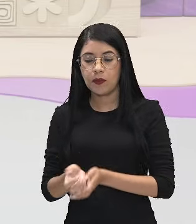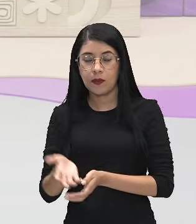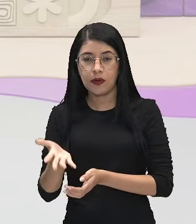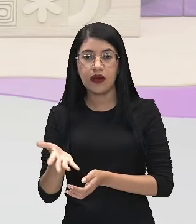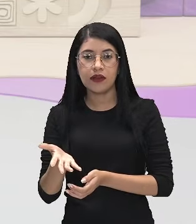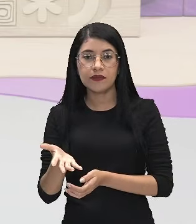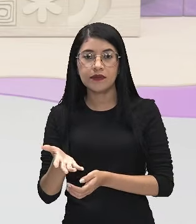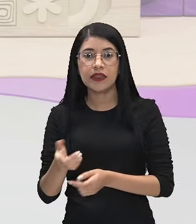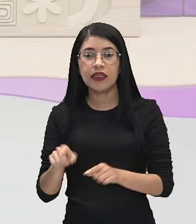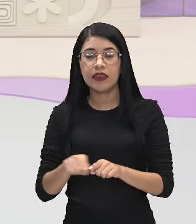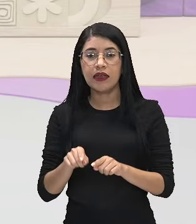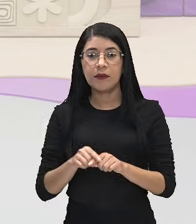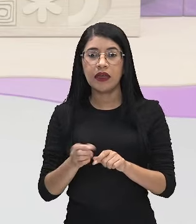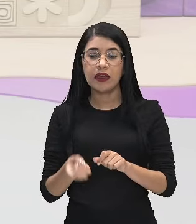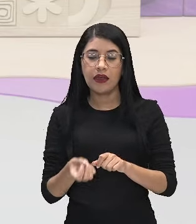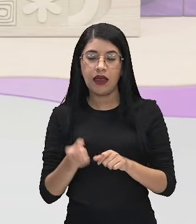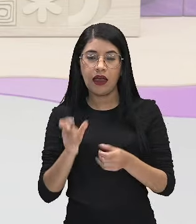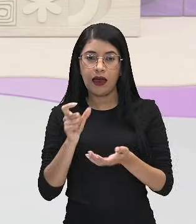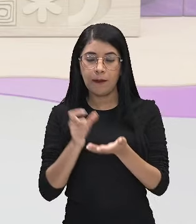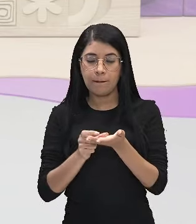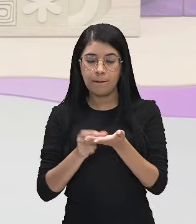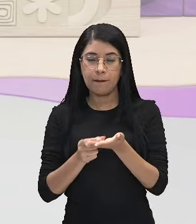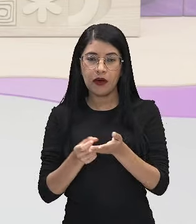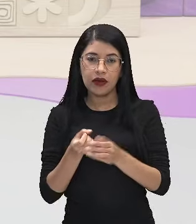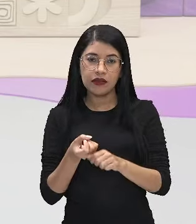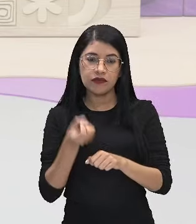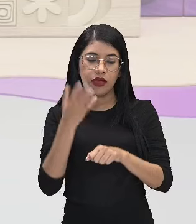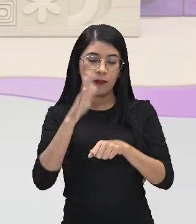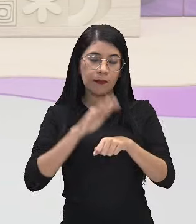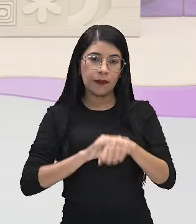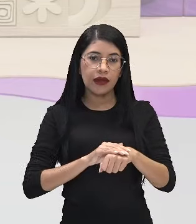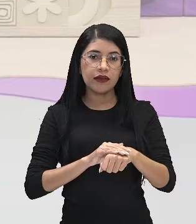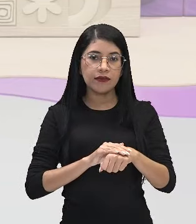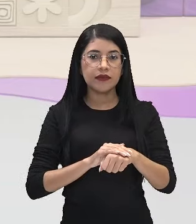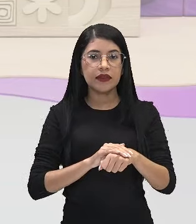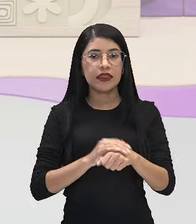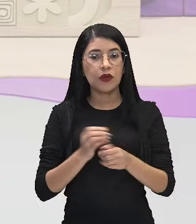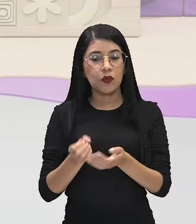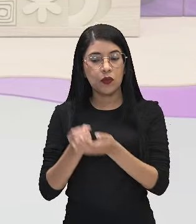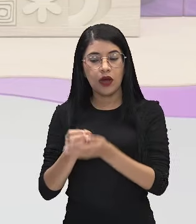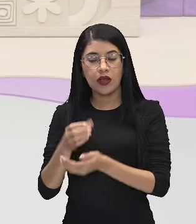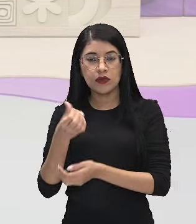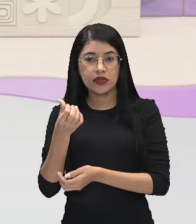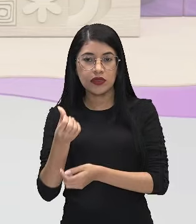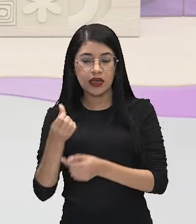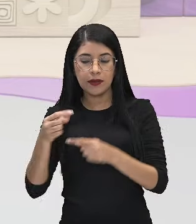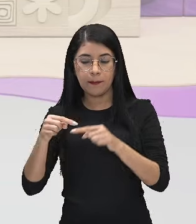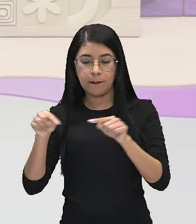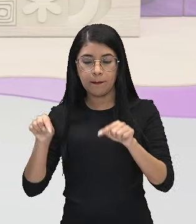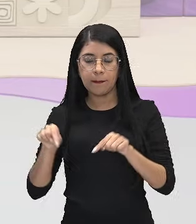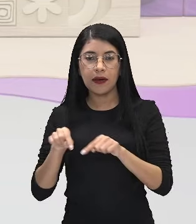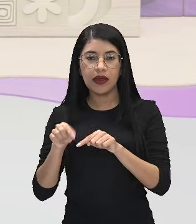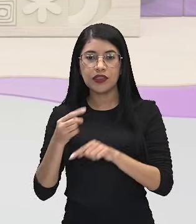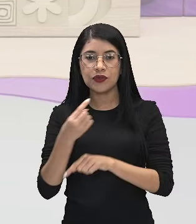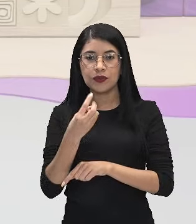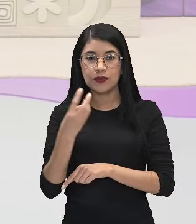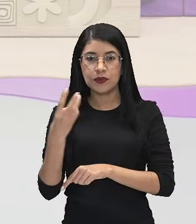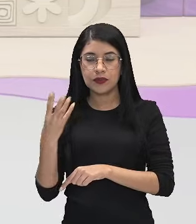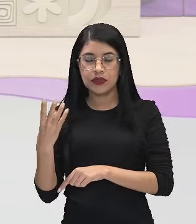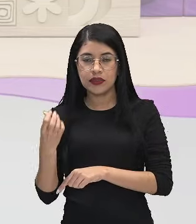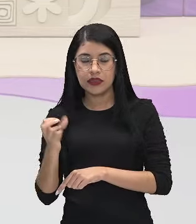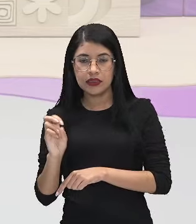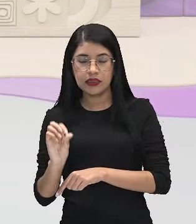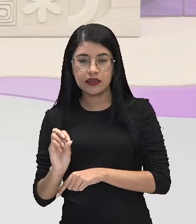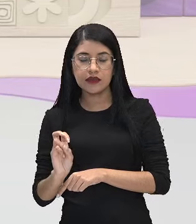lançar uma moeda, então eu tenho um dado ali, um cubo, né? Que é um dado de seis faces, numerados aí de 1 a 6. E